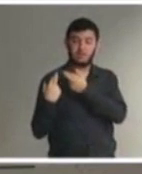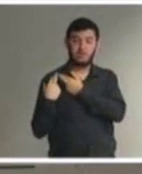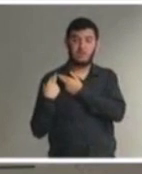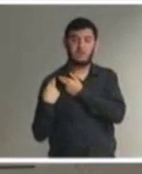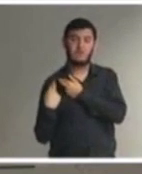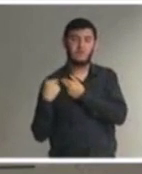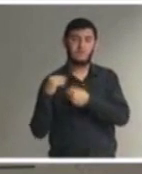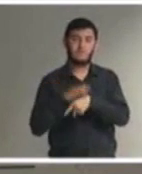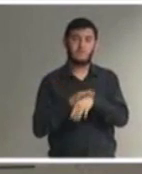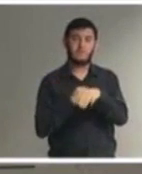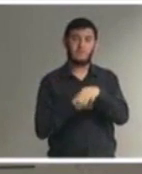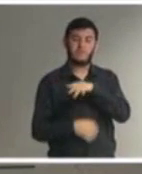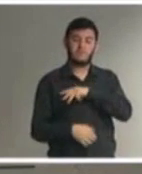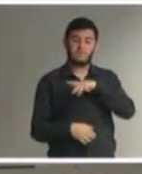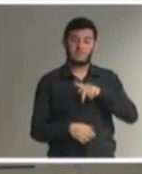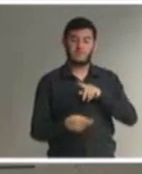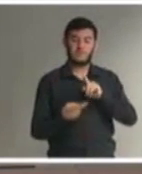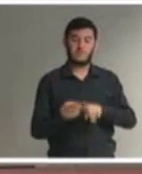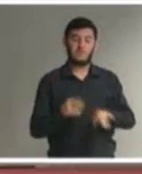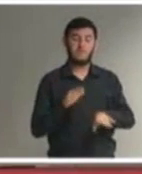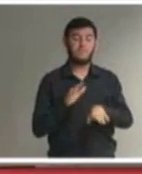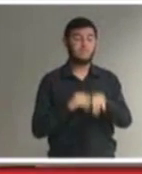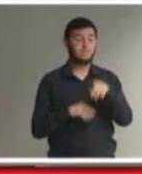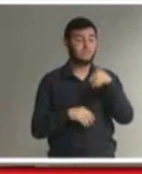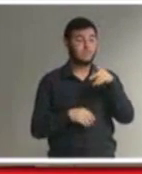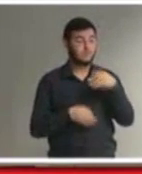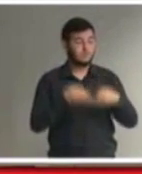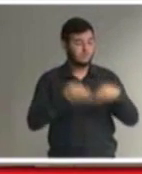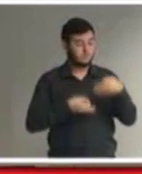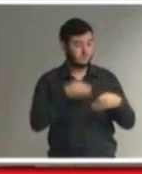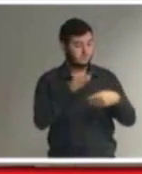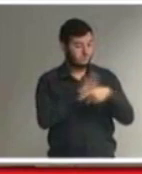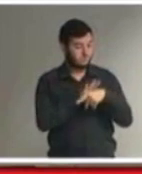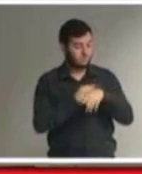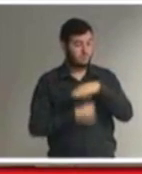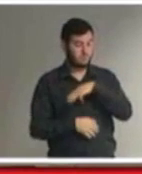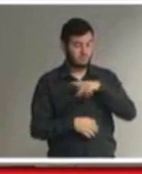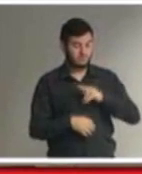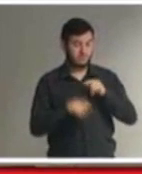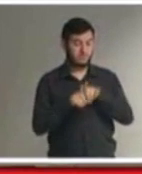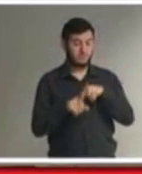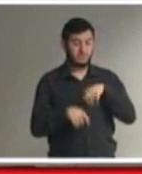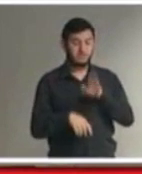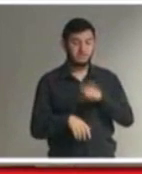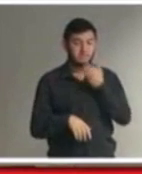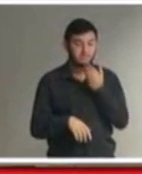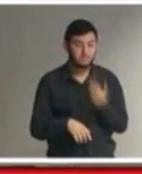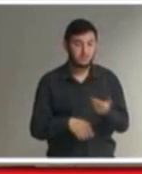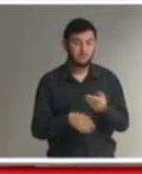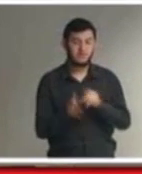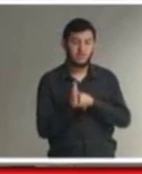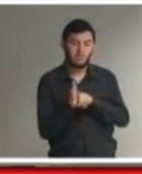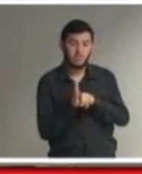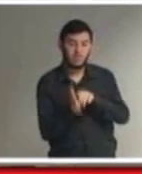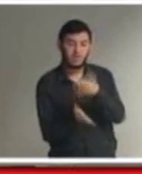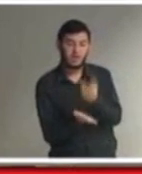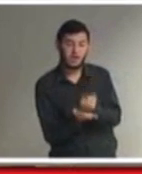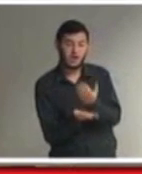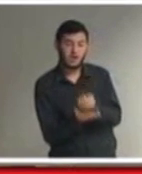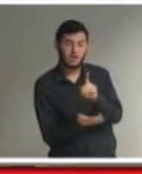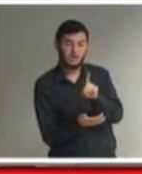promotor de justiça cabe ao membro do ministério pouco interessado solicitar esses dados que vai ter ali aquele